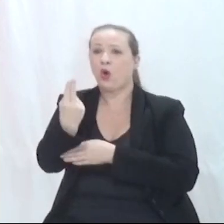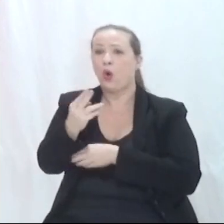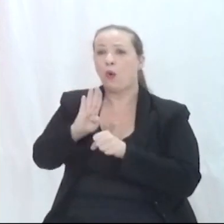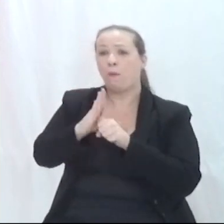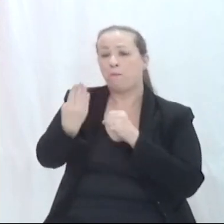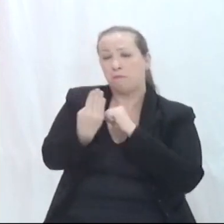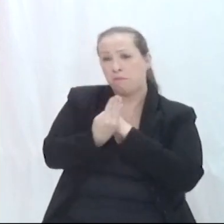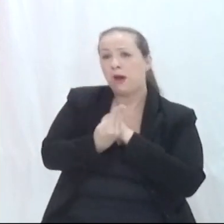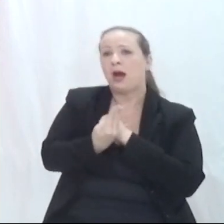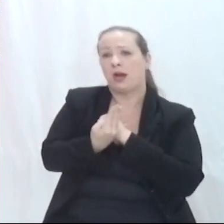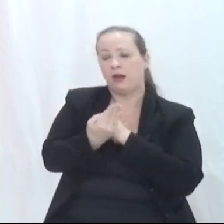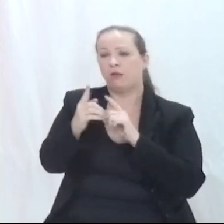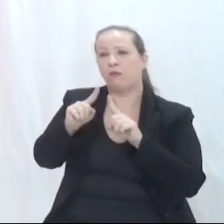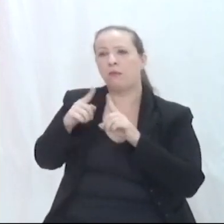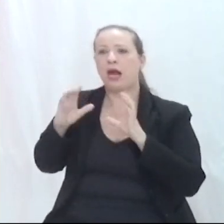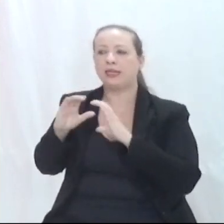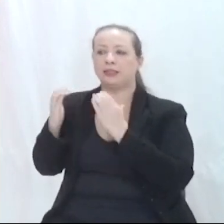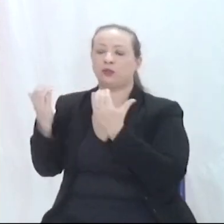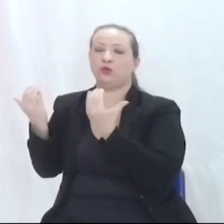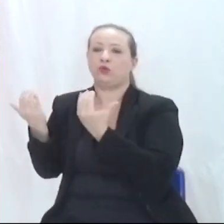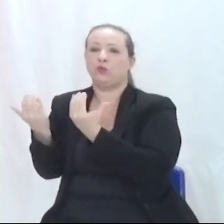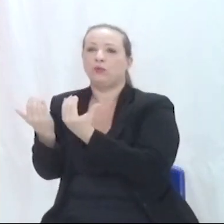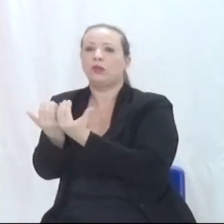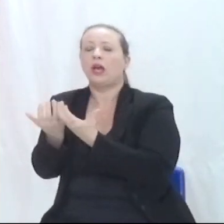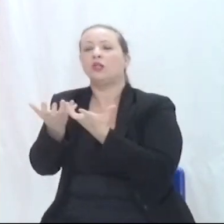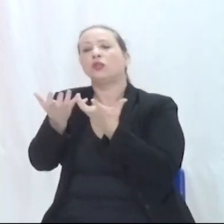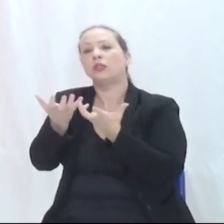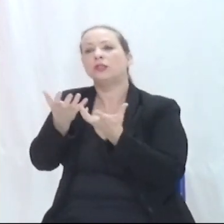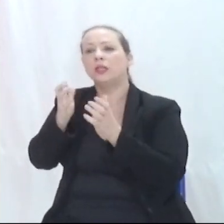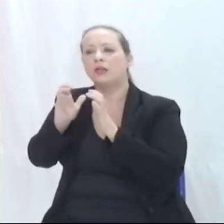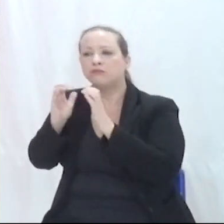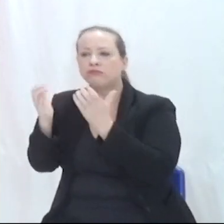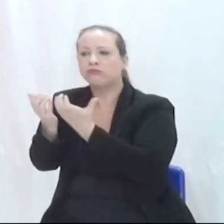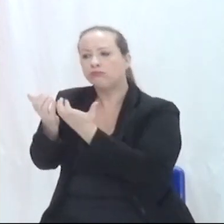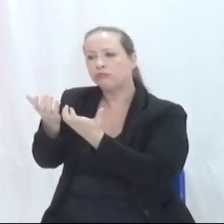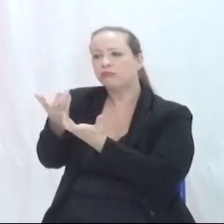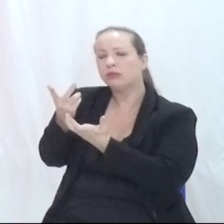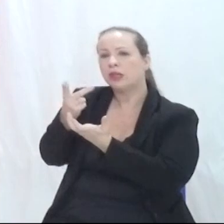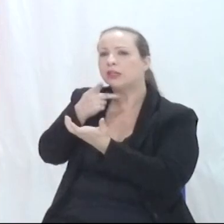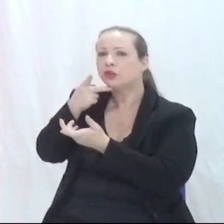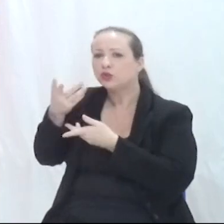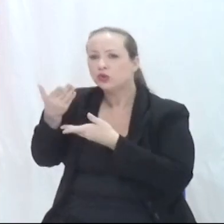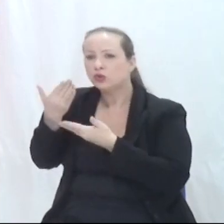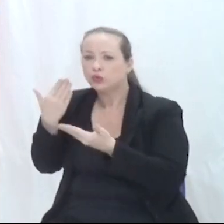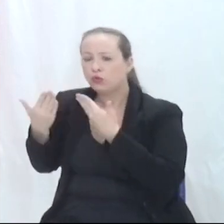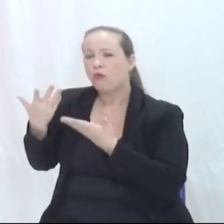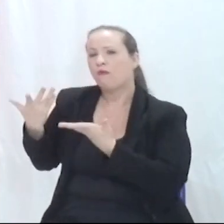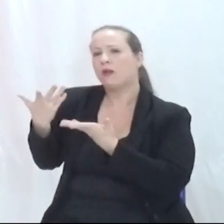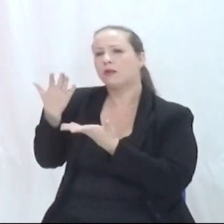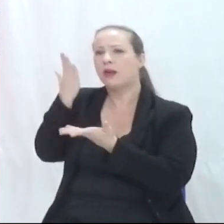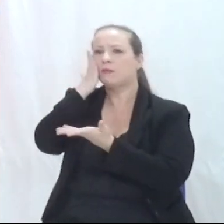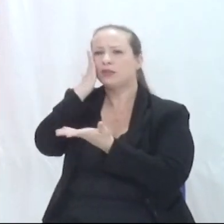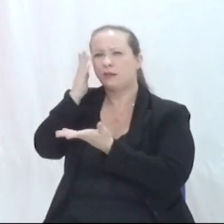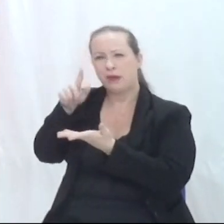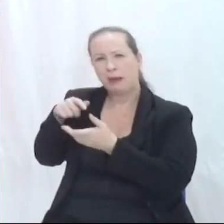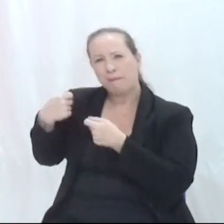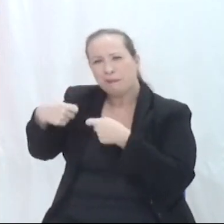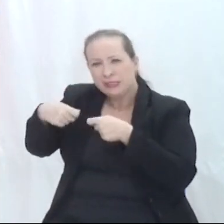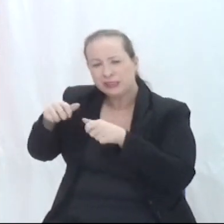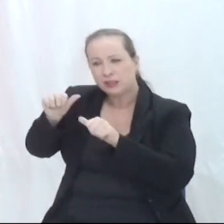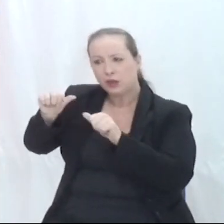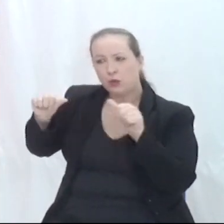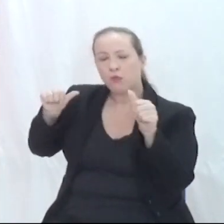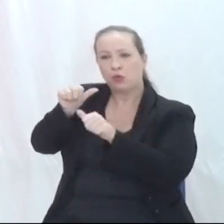se a comunidade, a gente está aqui para ouvir, e se é vontade da comunidade, a gente, a mudança de nome é importante que